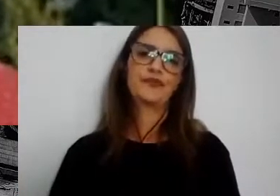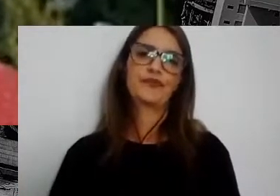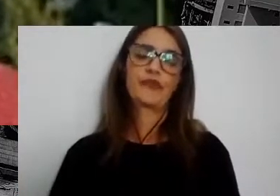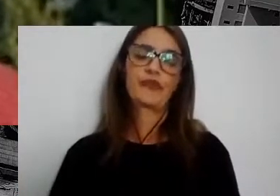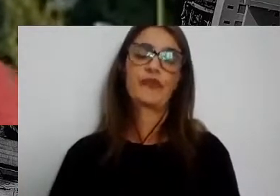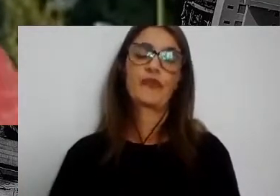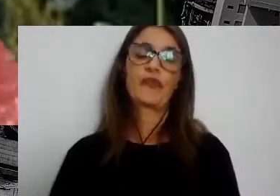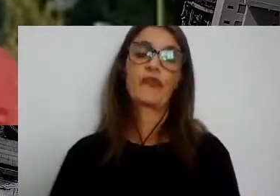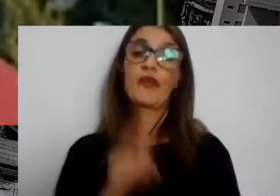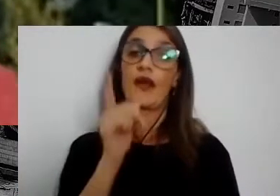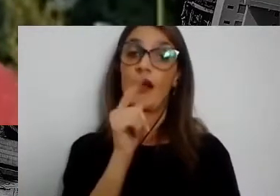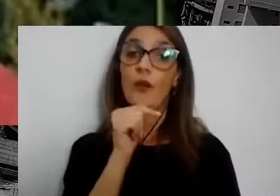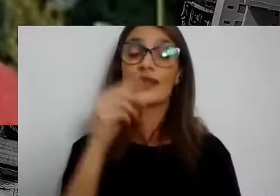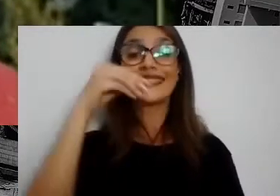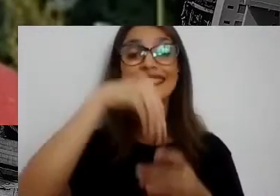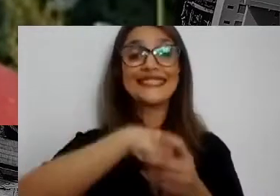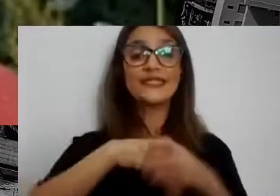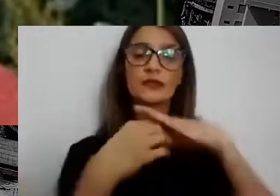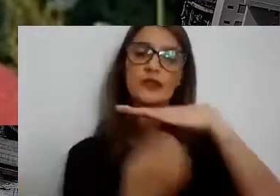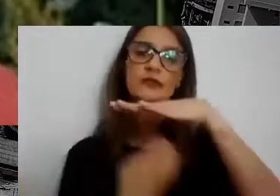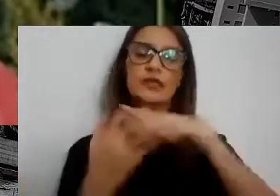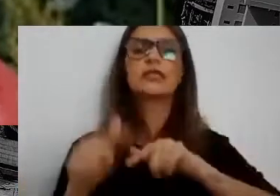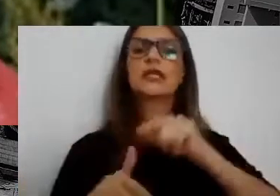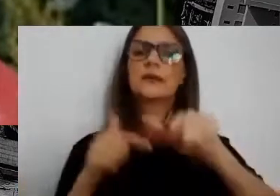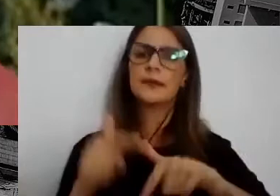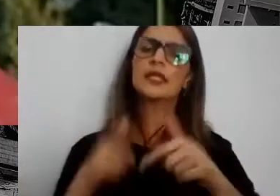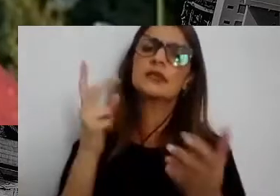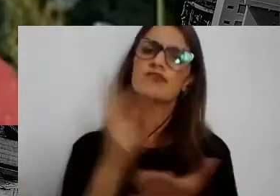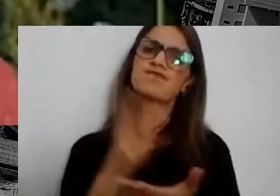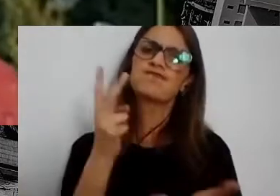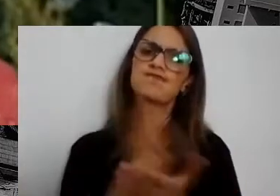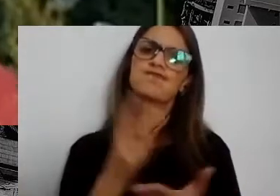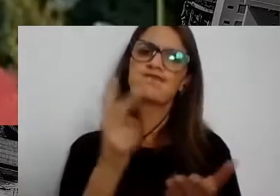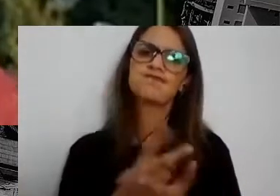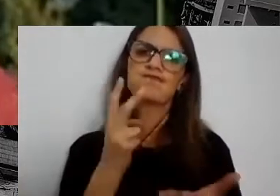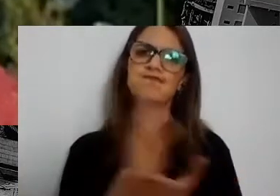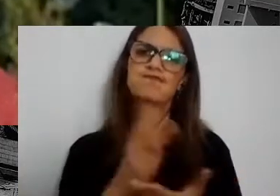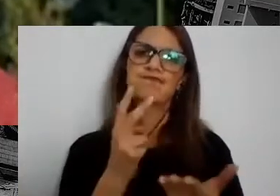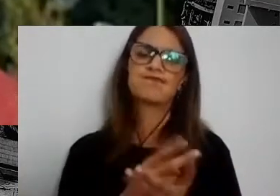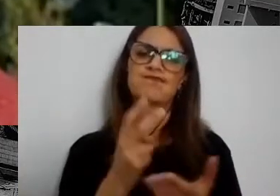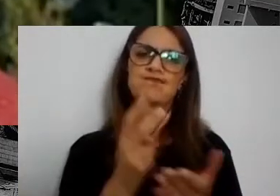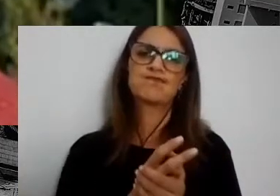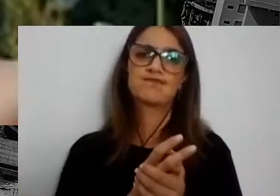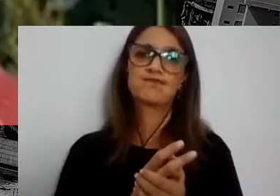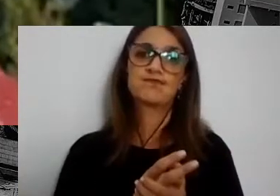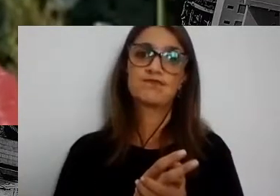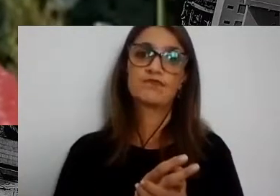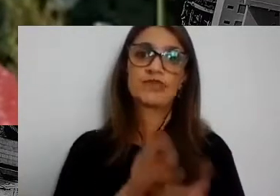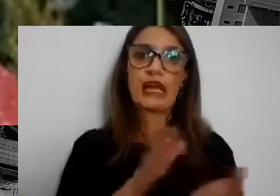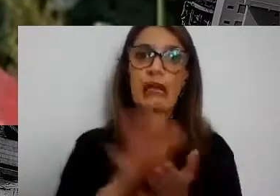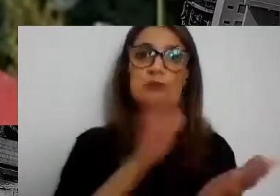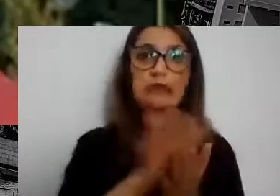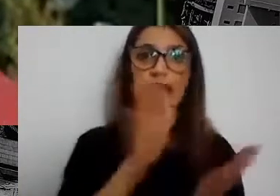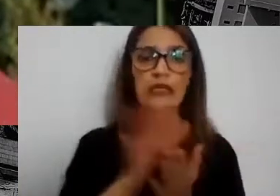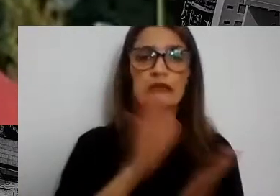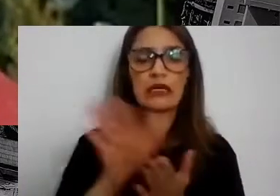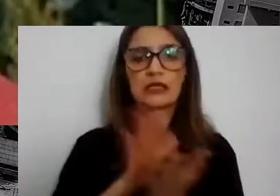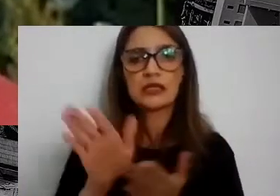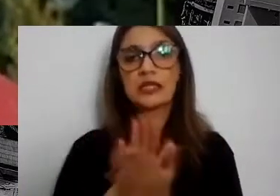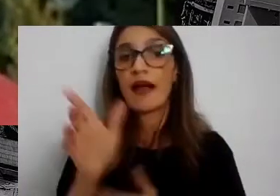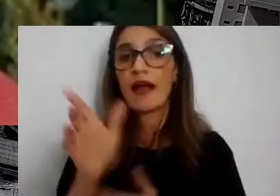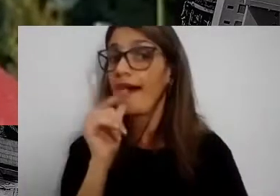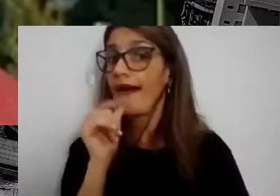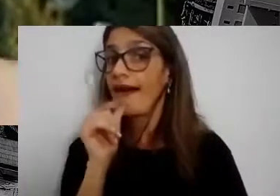operações, a gente trabalha continuamente para reduzir o nosso consumo de água, que quer dizer reduzir a água que a gente